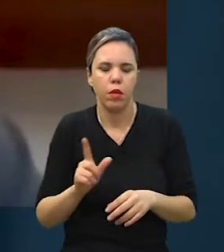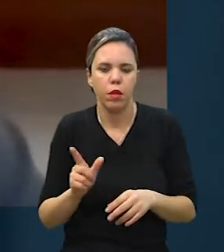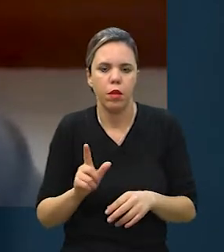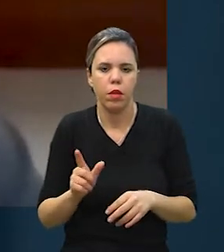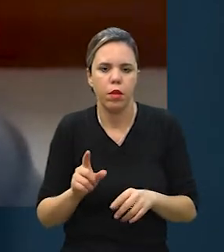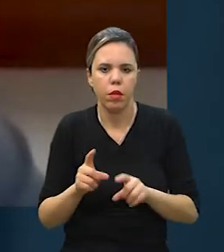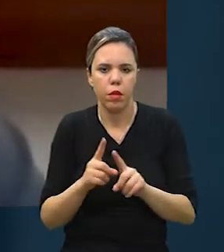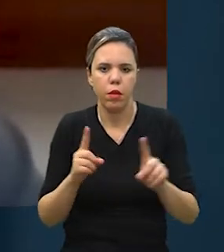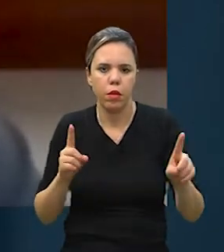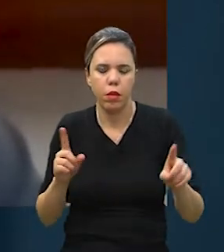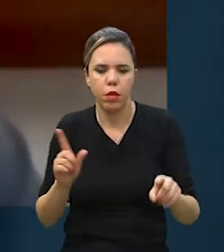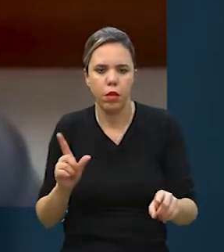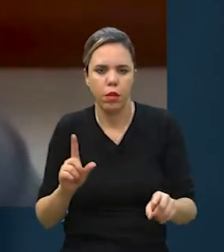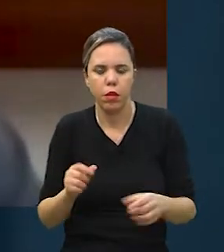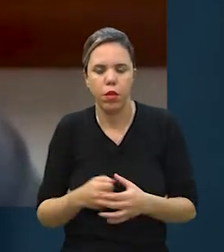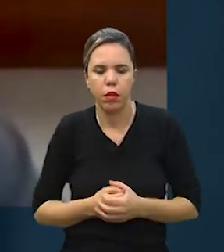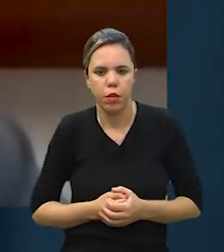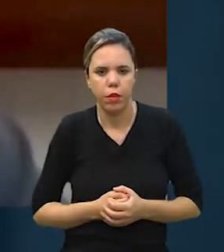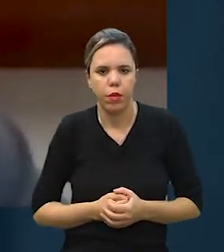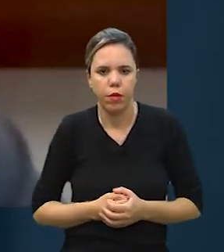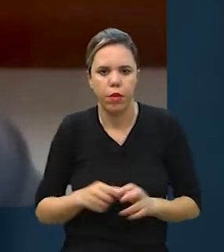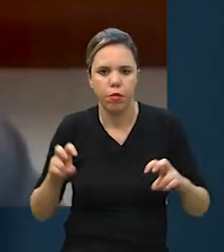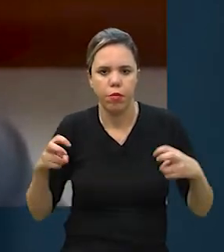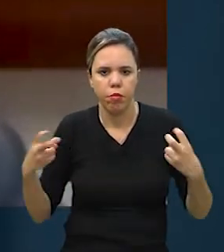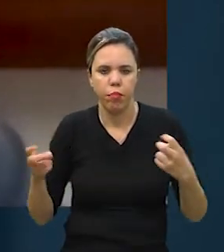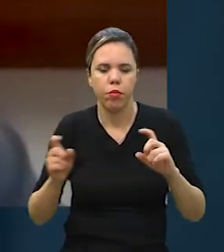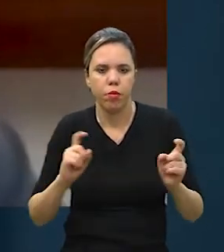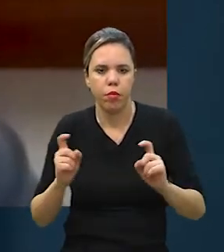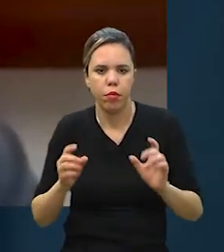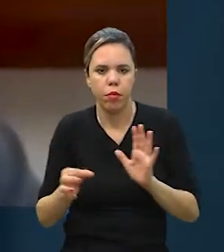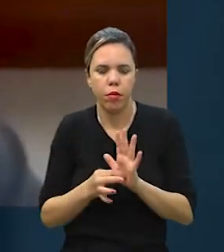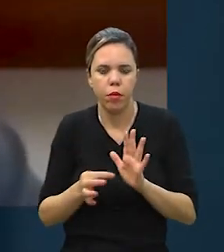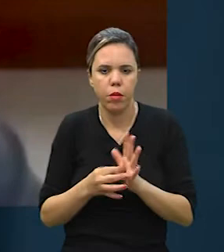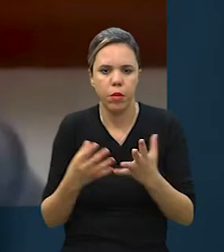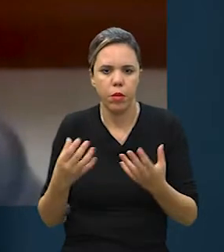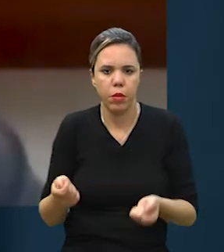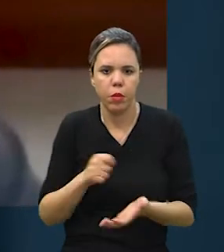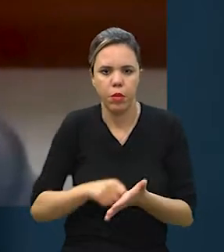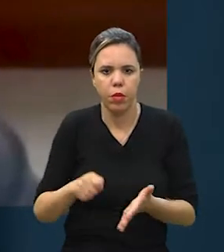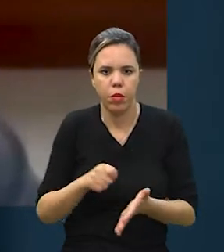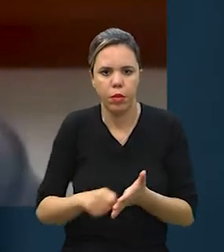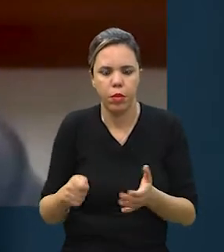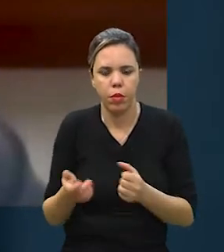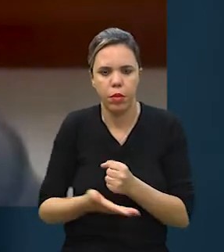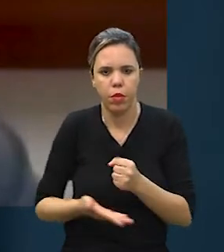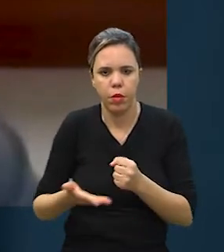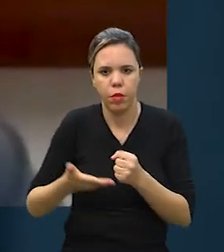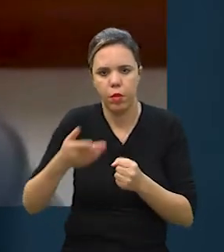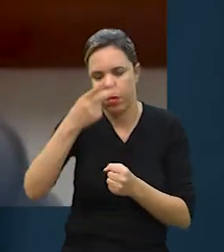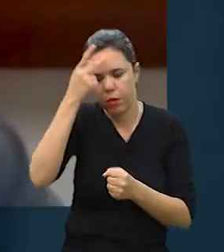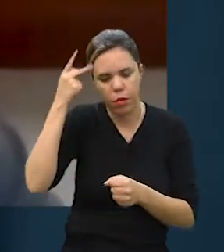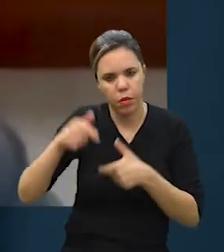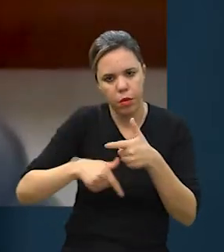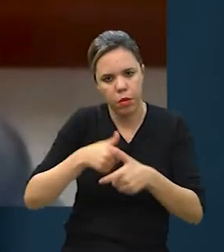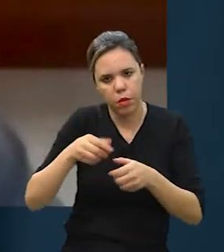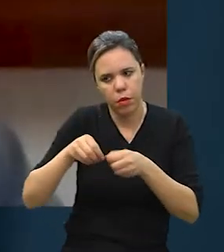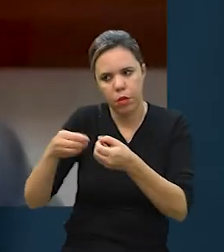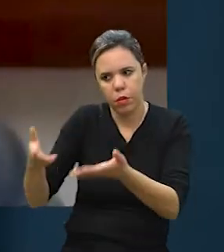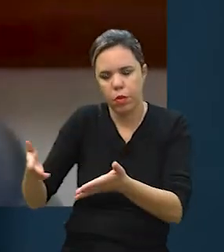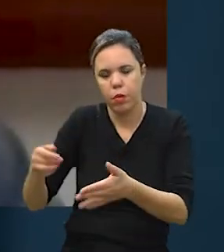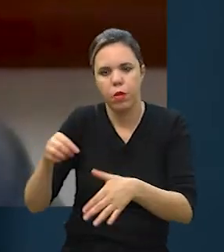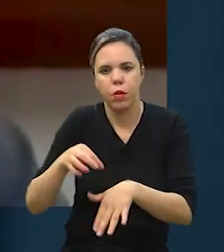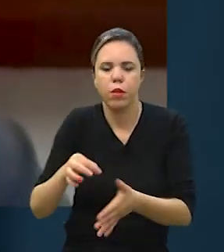claro que não são devidos distanciamentos sociais, mas sempre ouvindo as ideias que vêm desde a pessoa que está ali